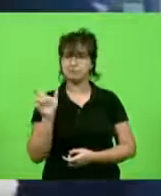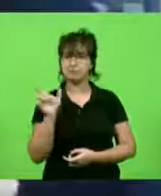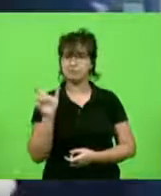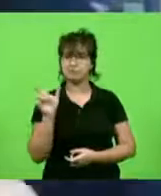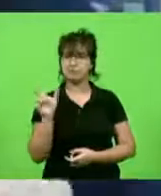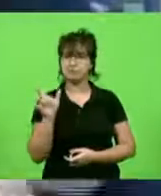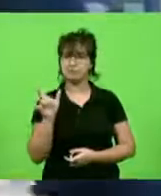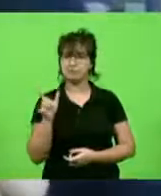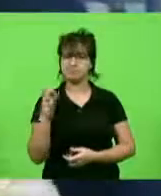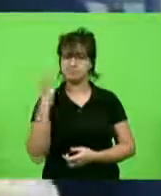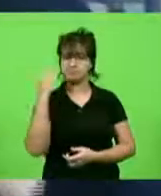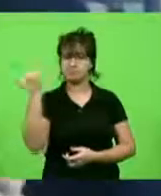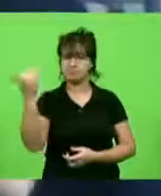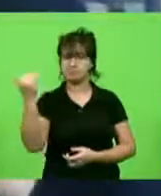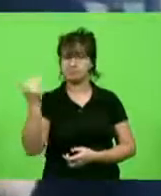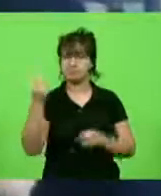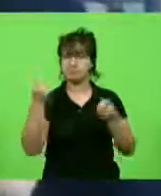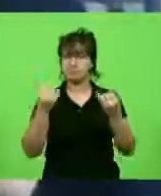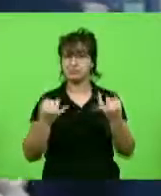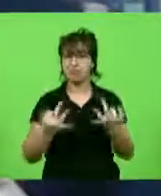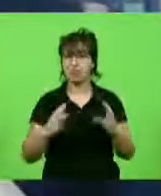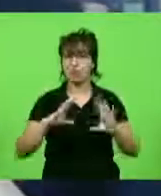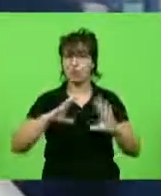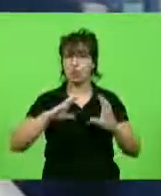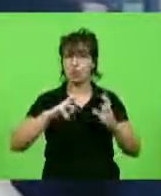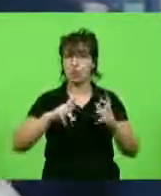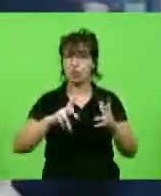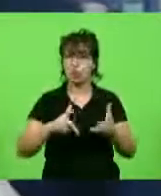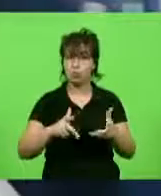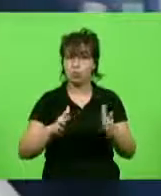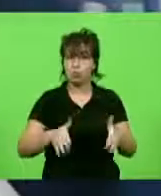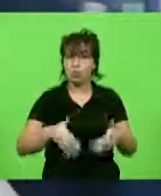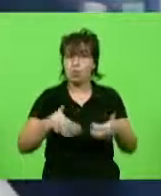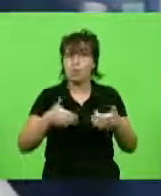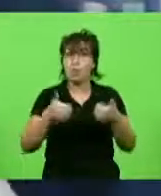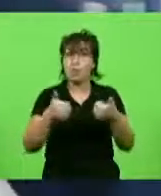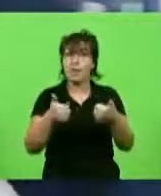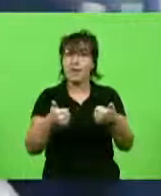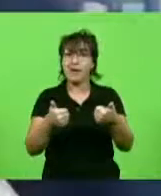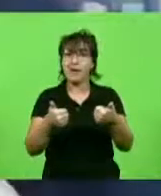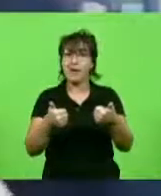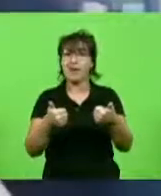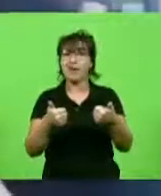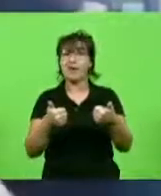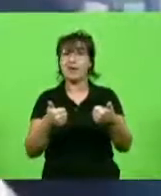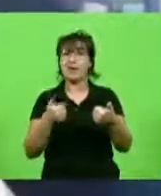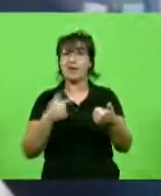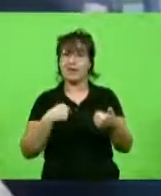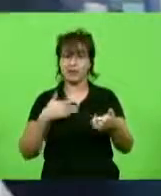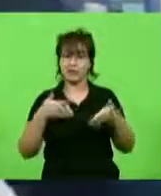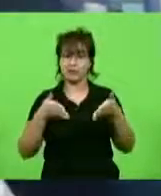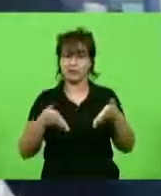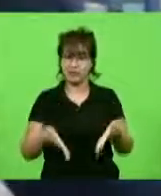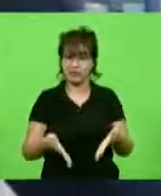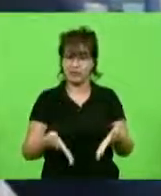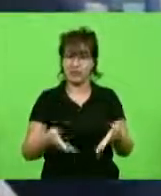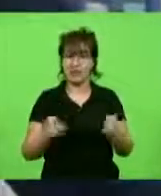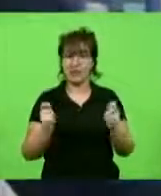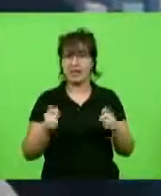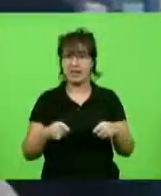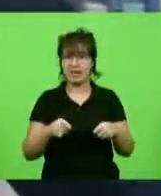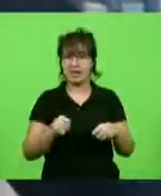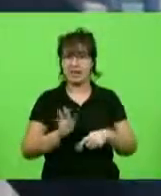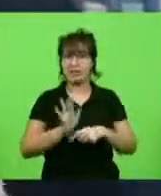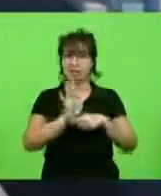famosa que diz, deixe o mundo um pouco melhor do que você encontrou. E nós temos essa obrigação, deixar